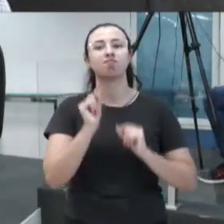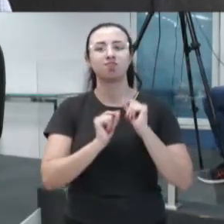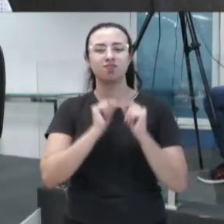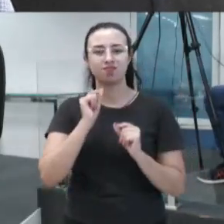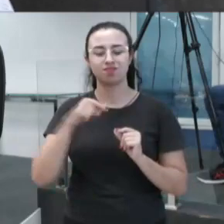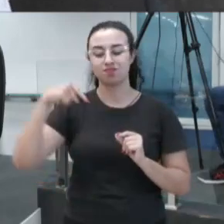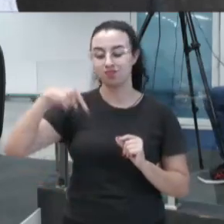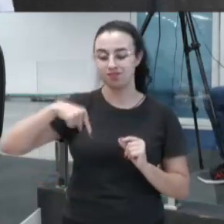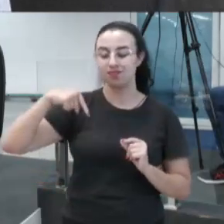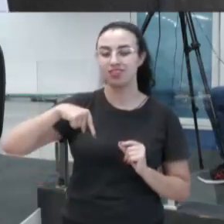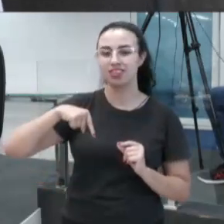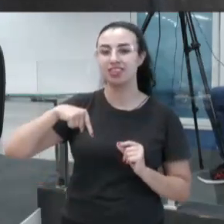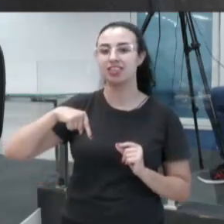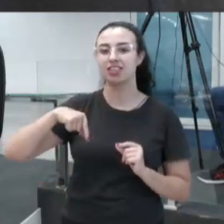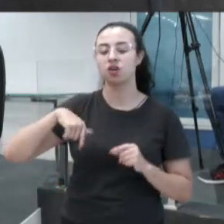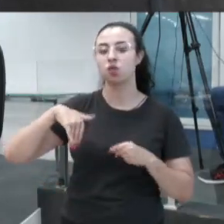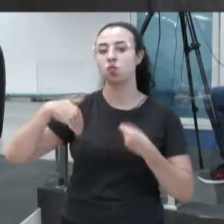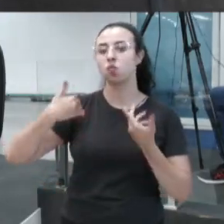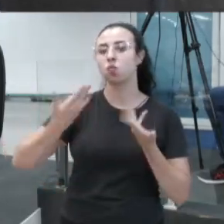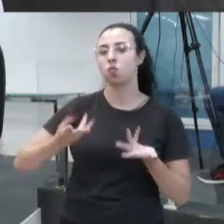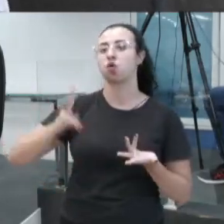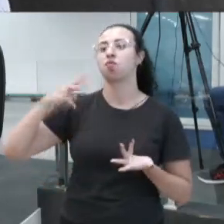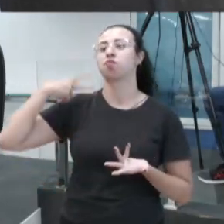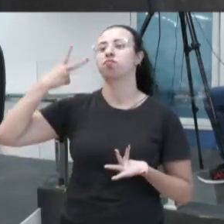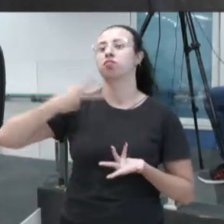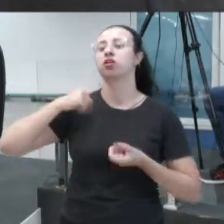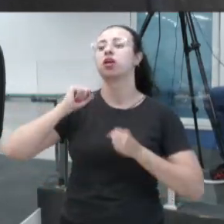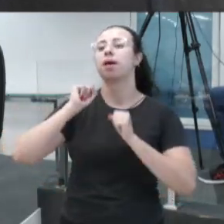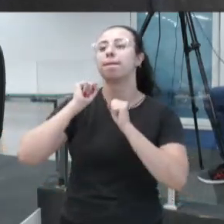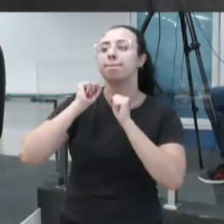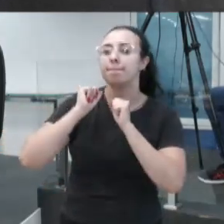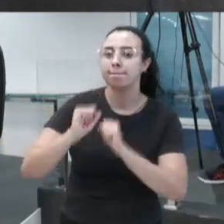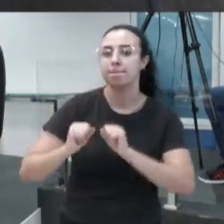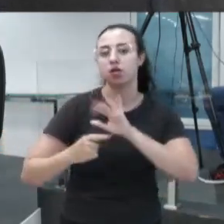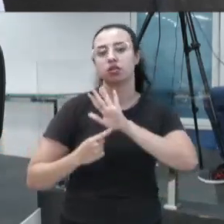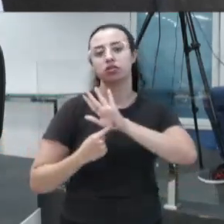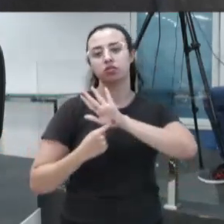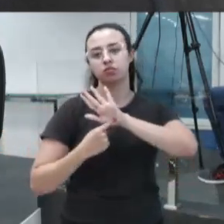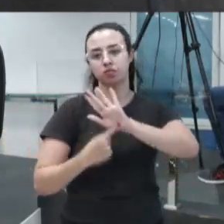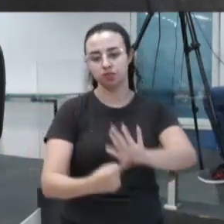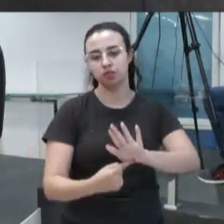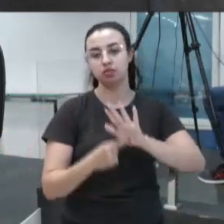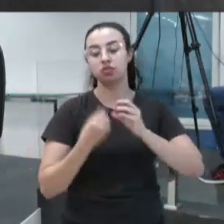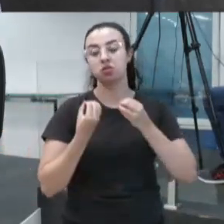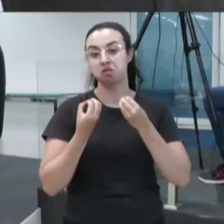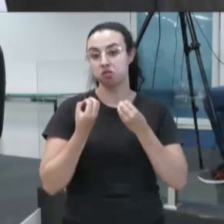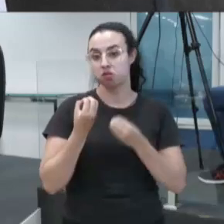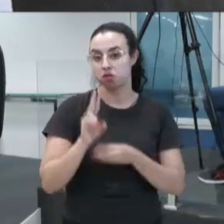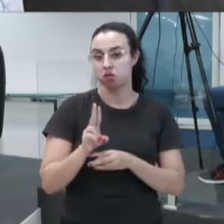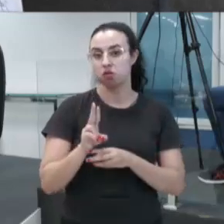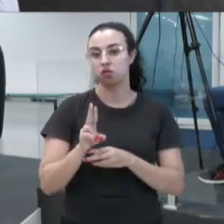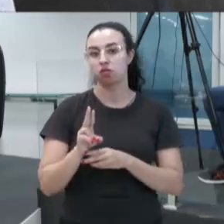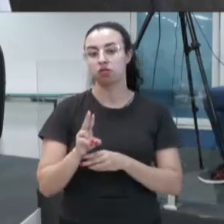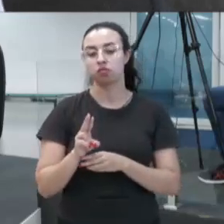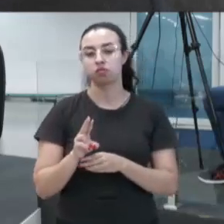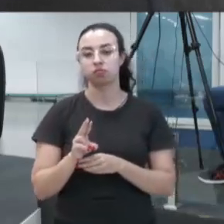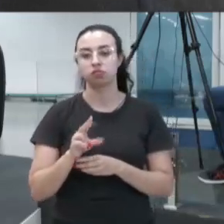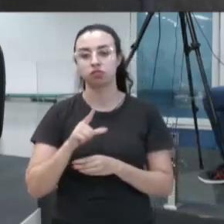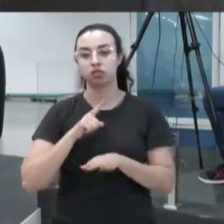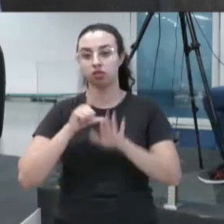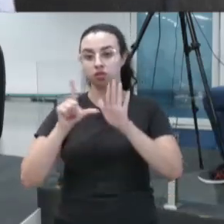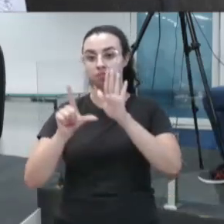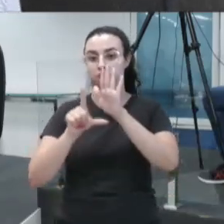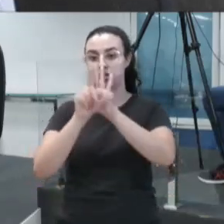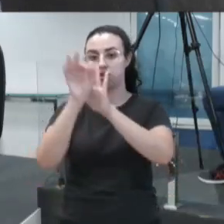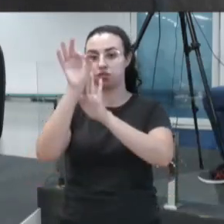aqui, qual vereador aqui na casa poderia apresentar, ou até mesmo poderia embasar, diante de uma lei